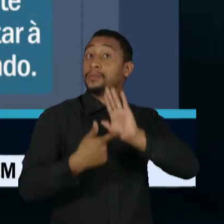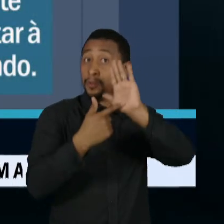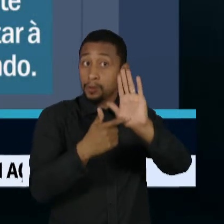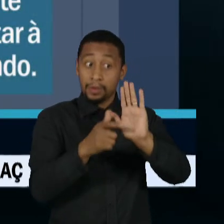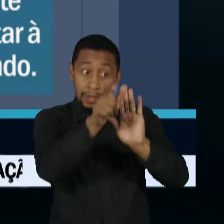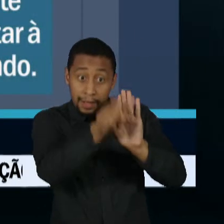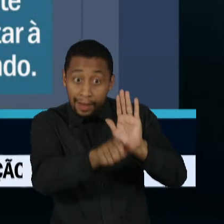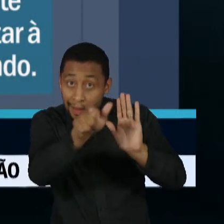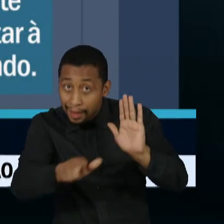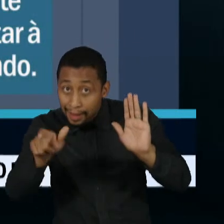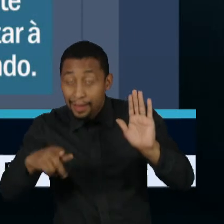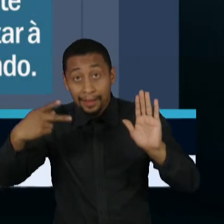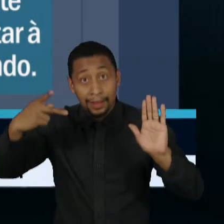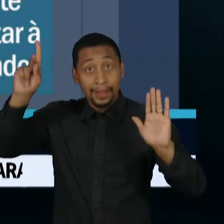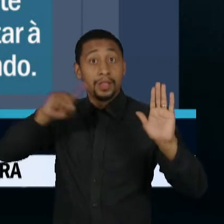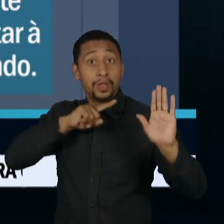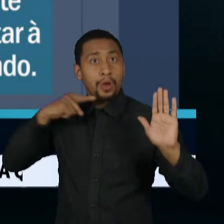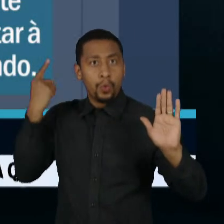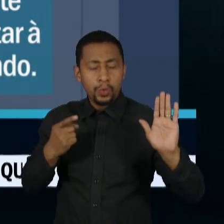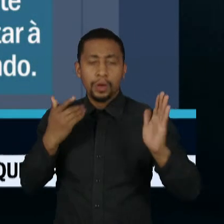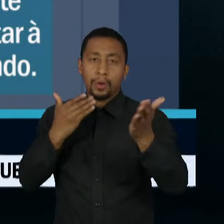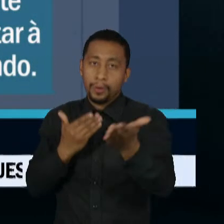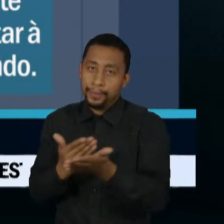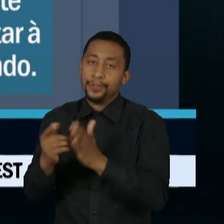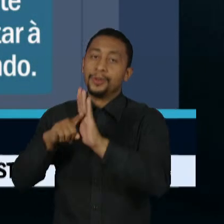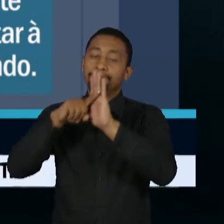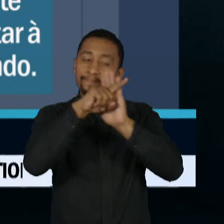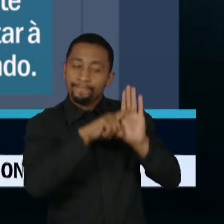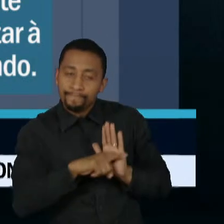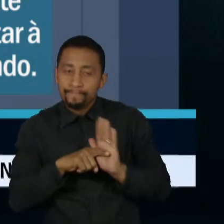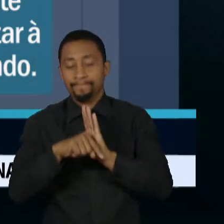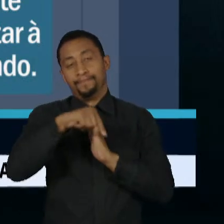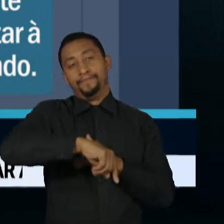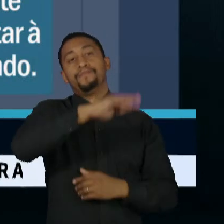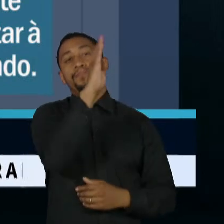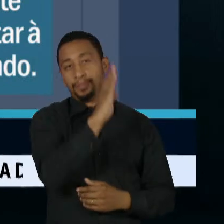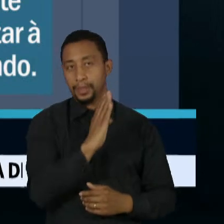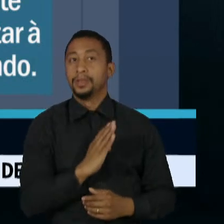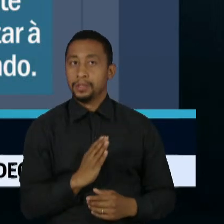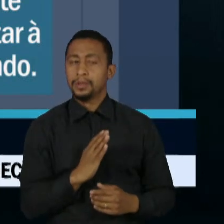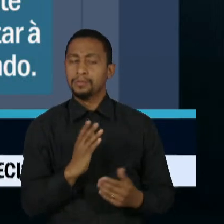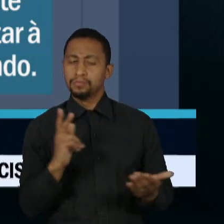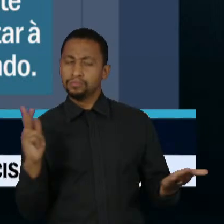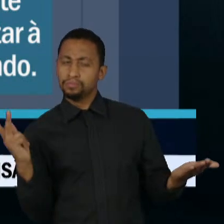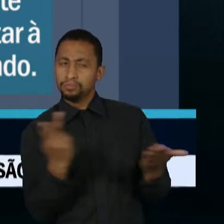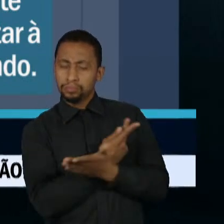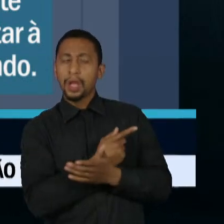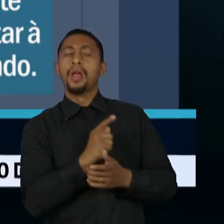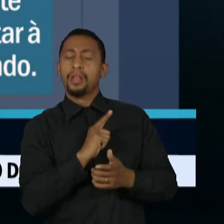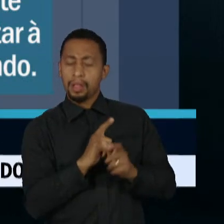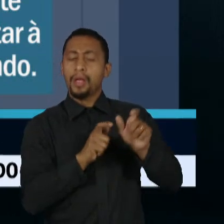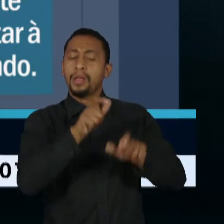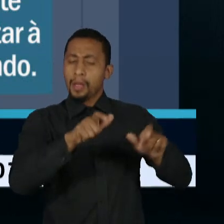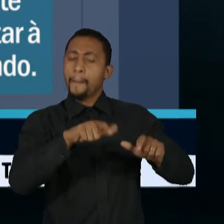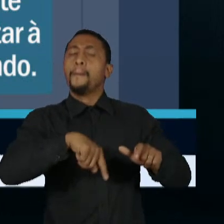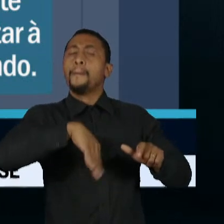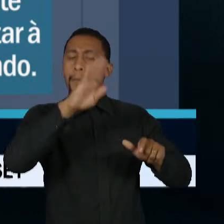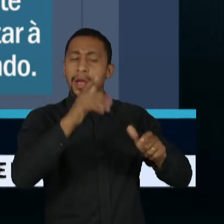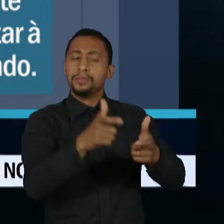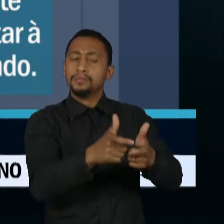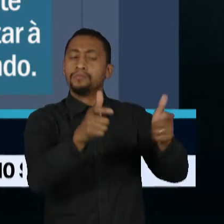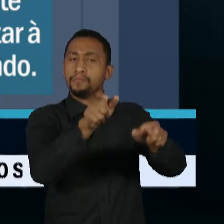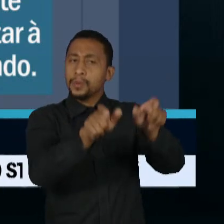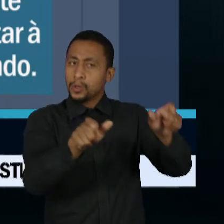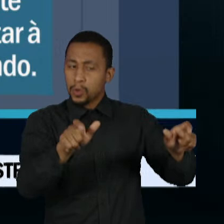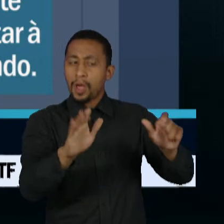presença desses russos desencadeou uma investigação no Brasil e que há possibilidade de haver mais agentes infiltrados. O